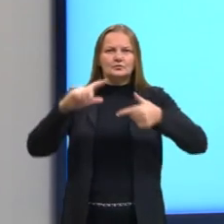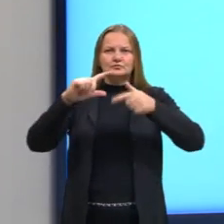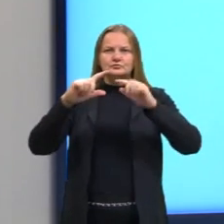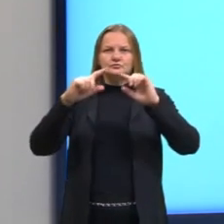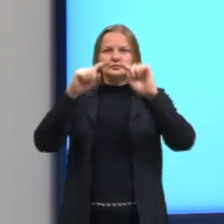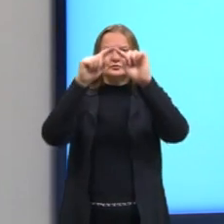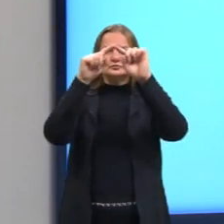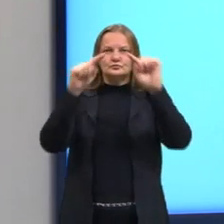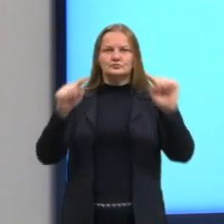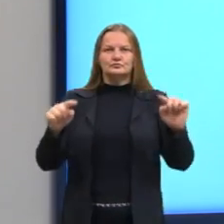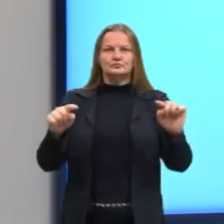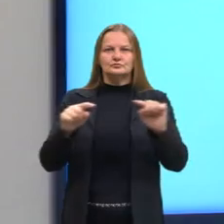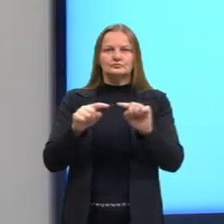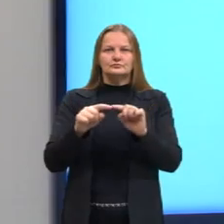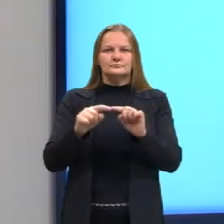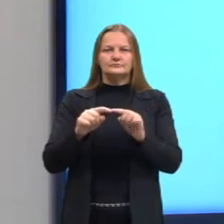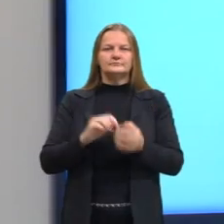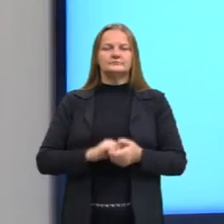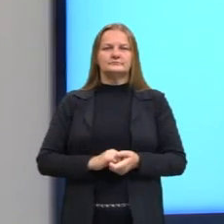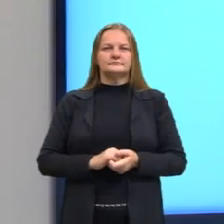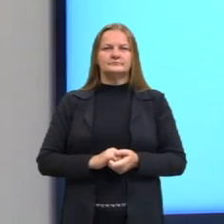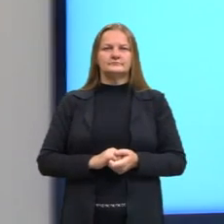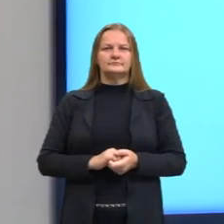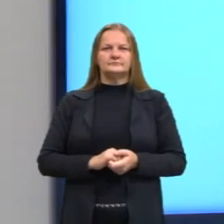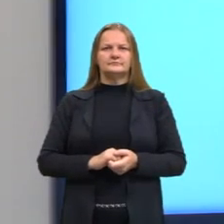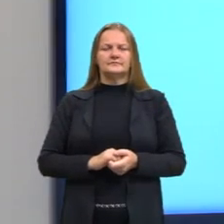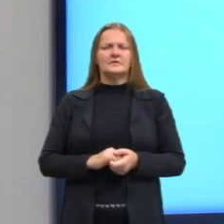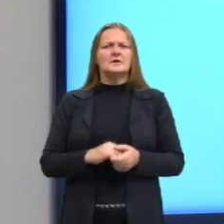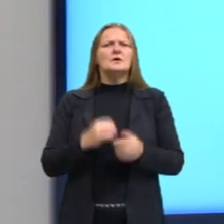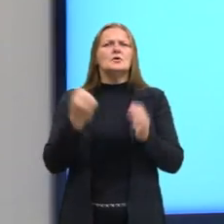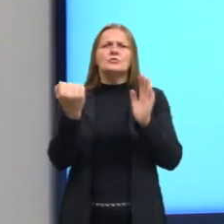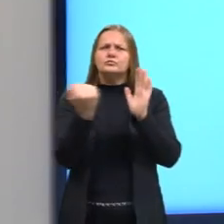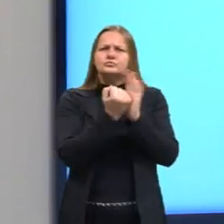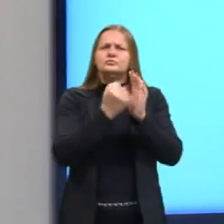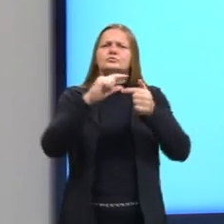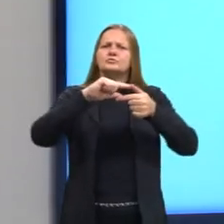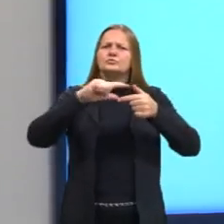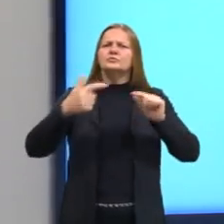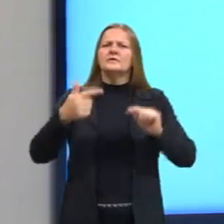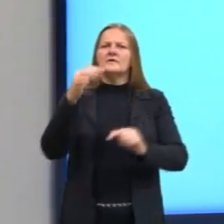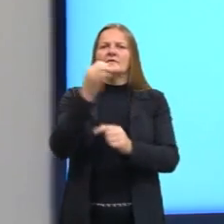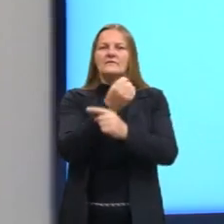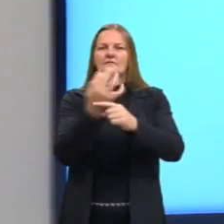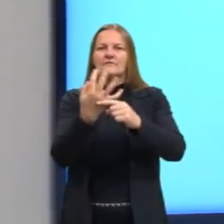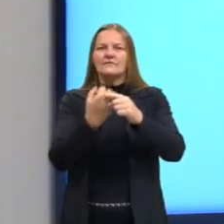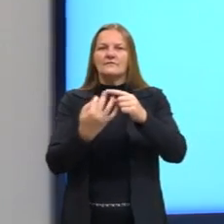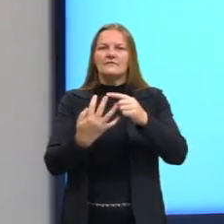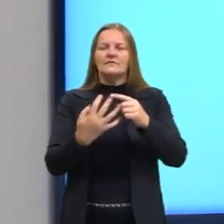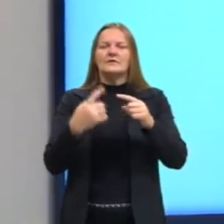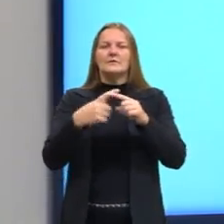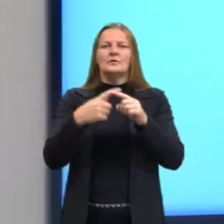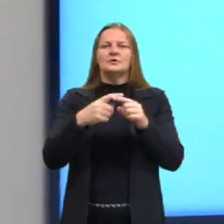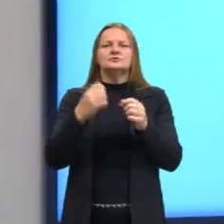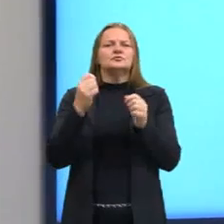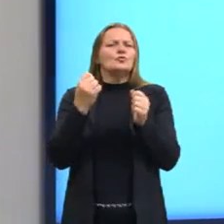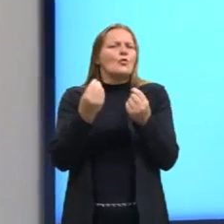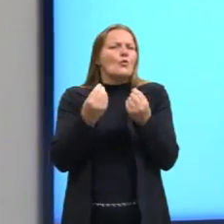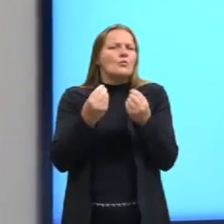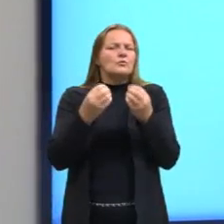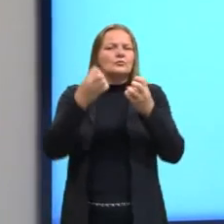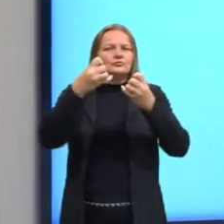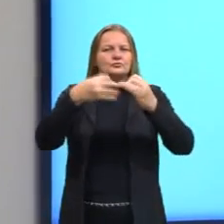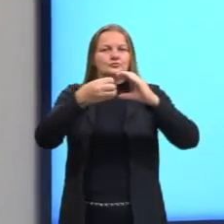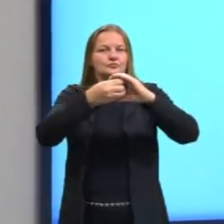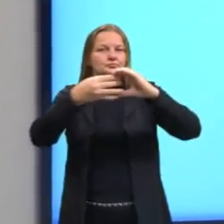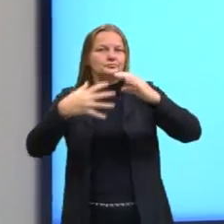Serpinski. Uma das formas elementares da geometria fractal pode ser obtido por meio dos seguintes